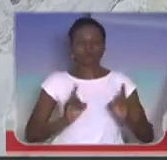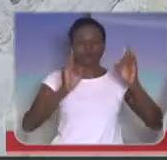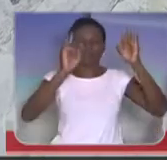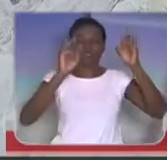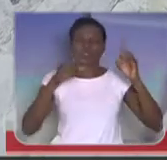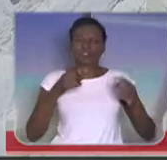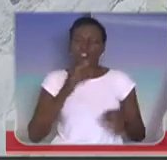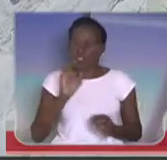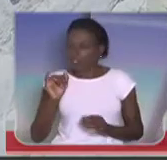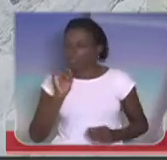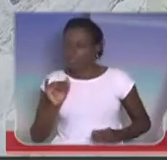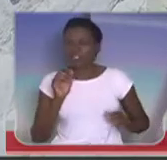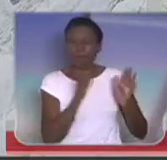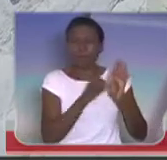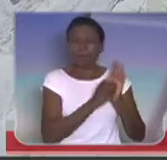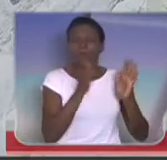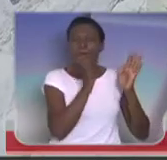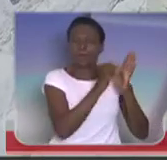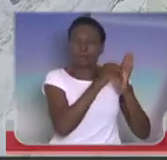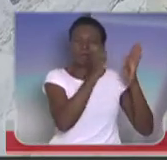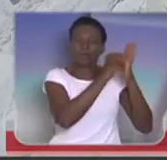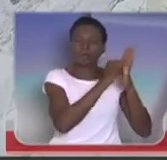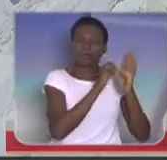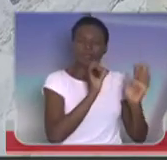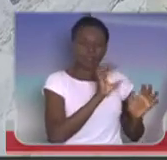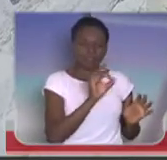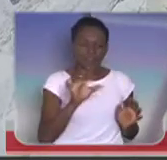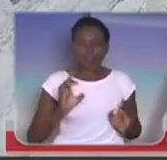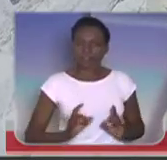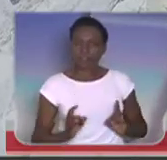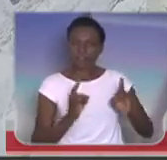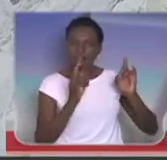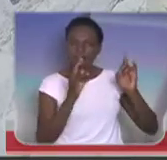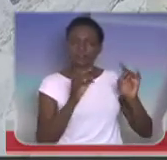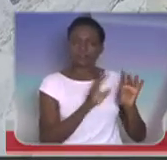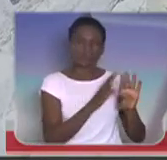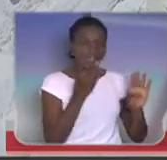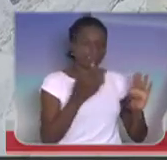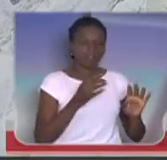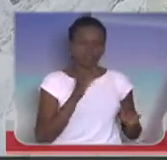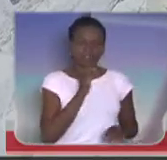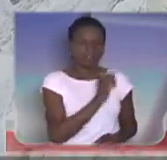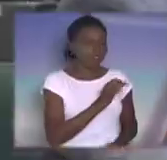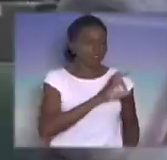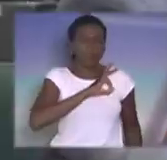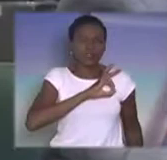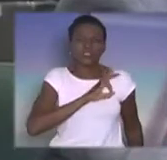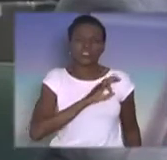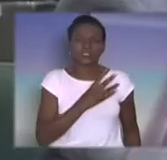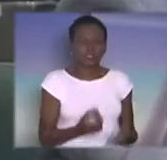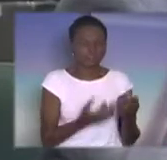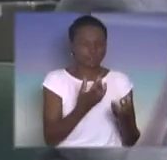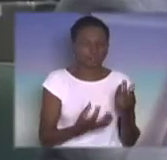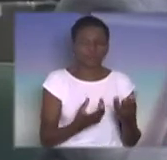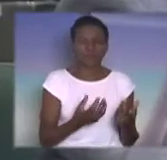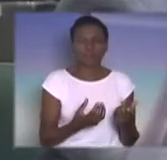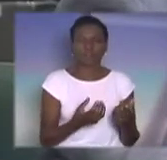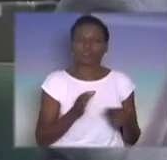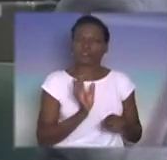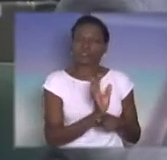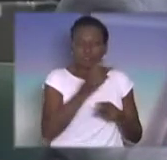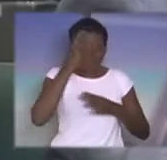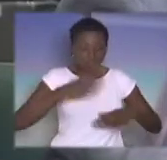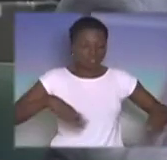de porta em porta nesses locais onde as pessoas dormindo, gritando que era a polícia, gritando que havia um incêndio, e fez com que todas as pessoas